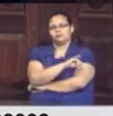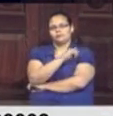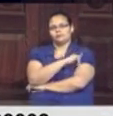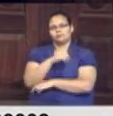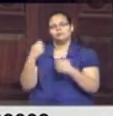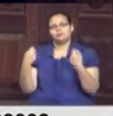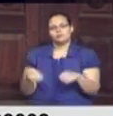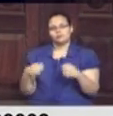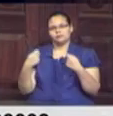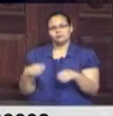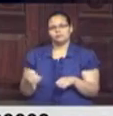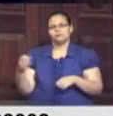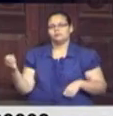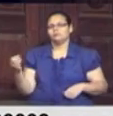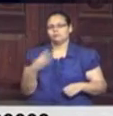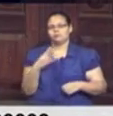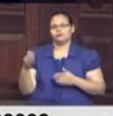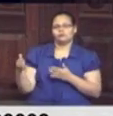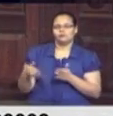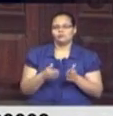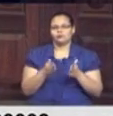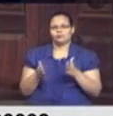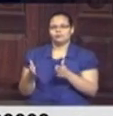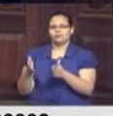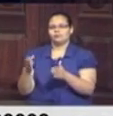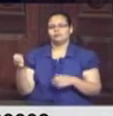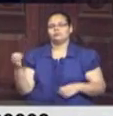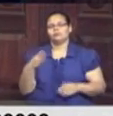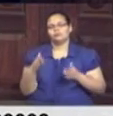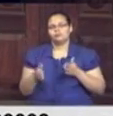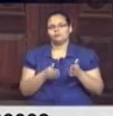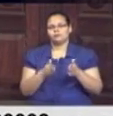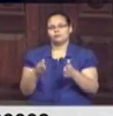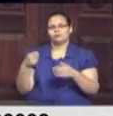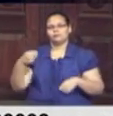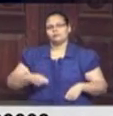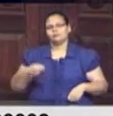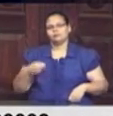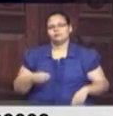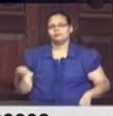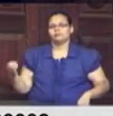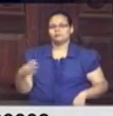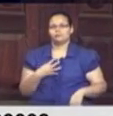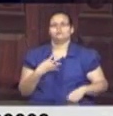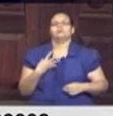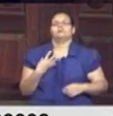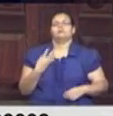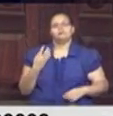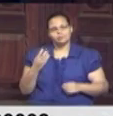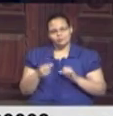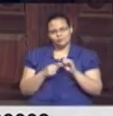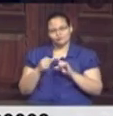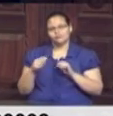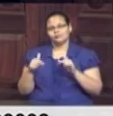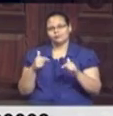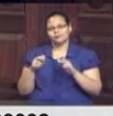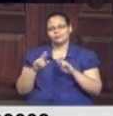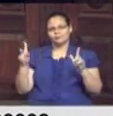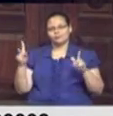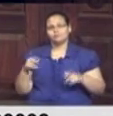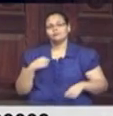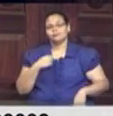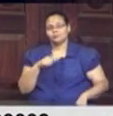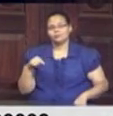precisa de novos caminhos, e novos caminhos exigem novas práticas. Aliás, hoje tivemos na